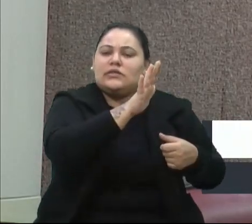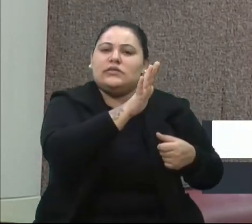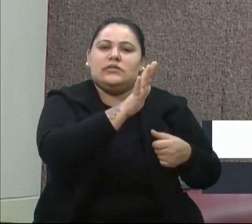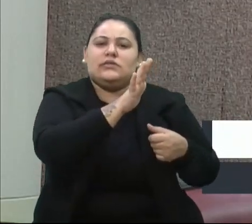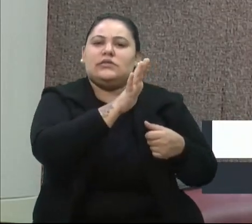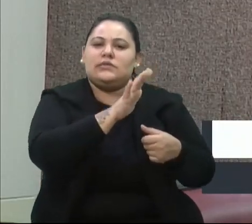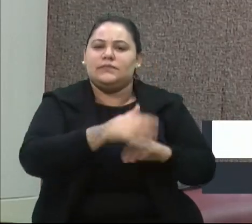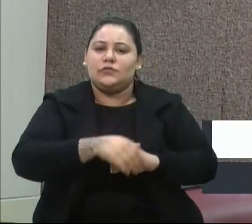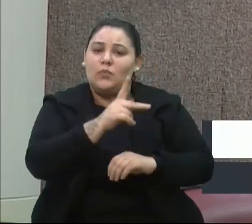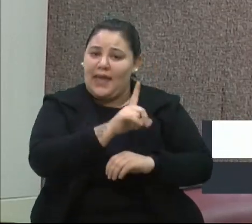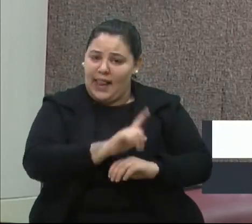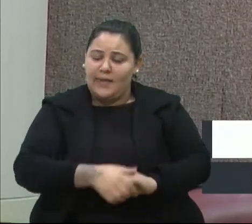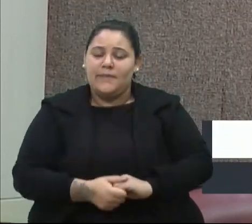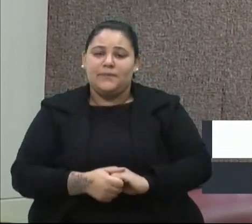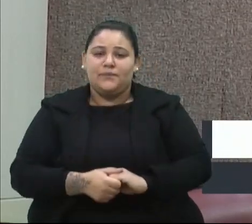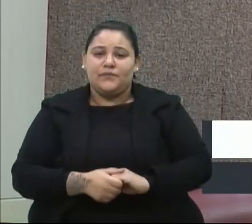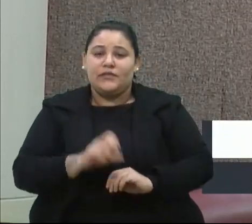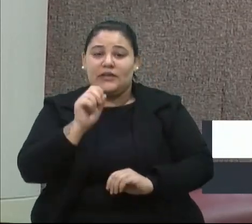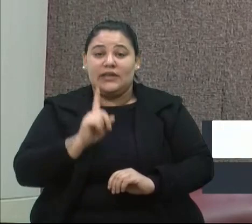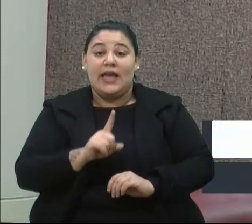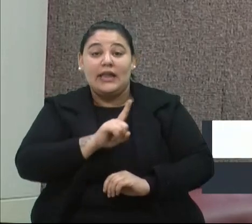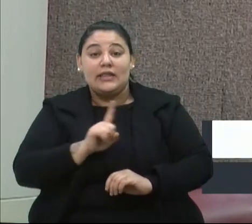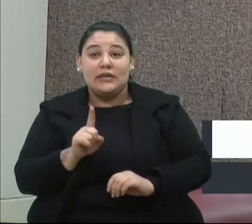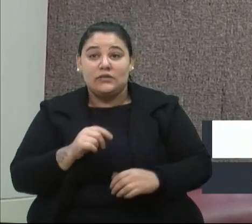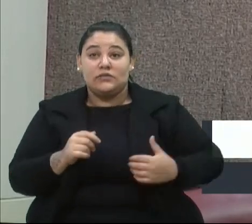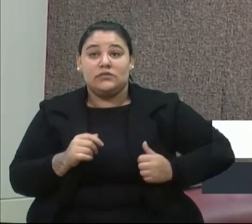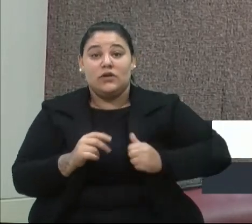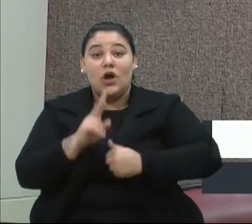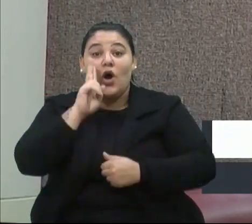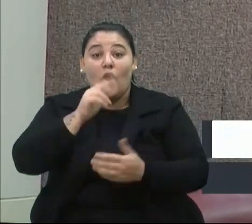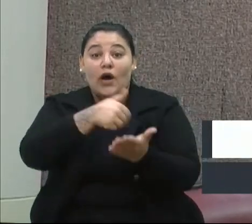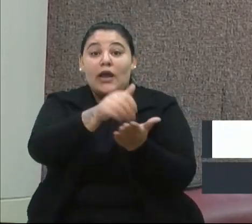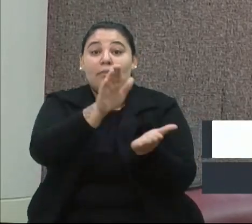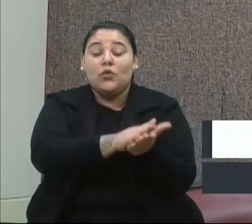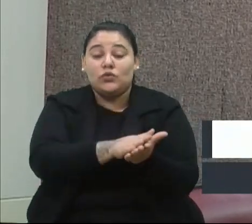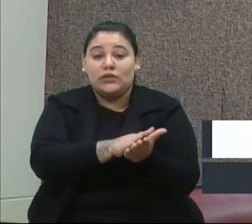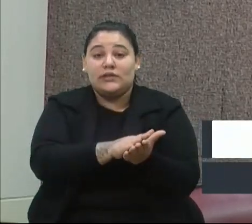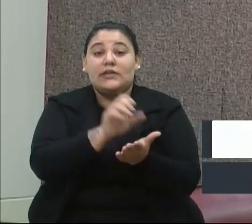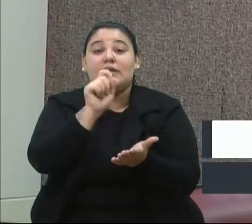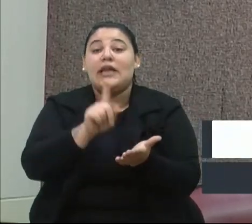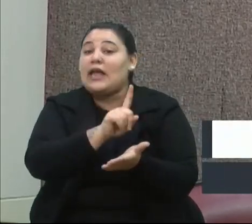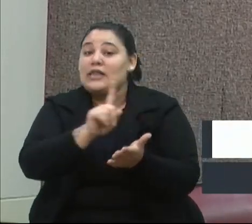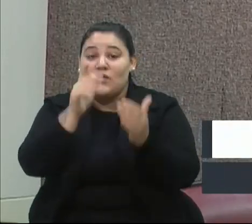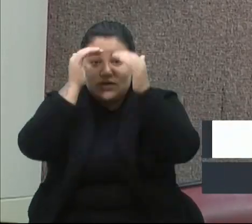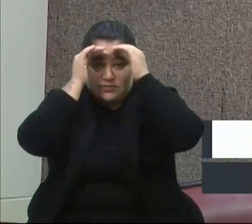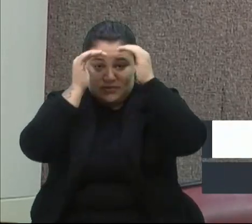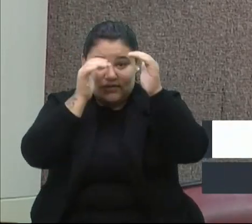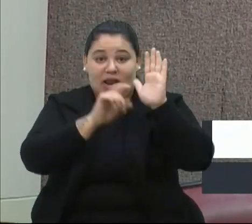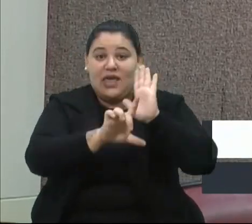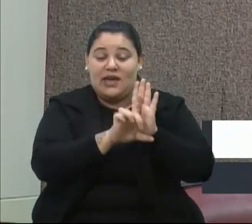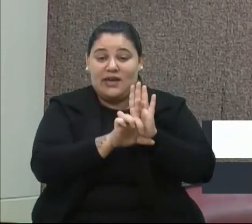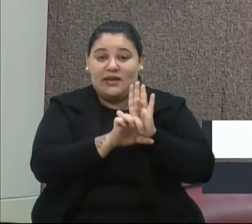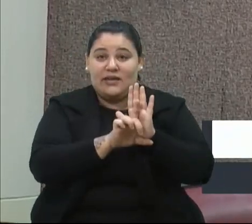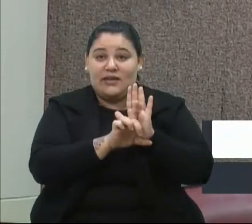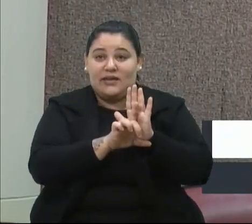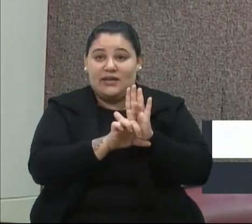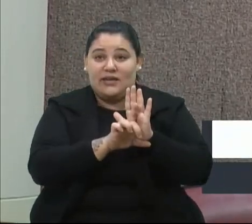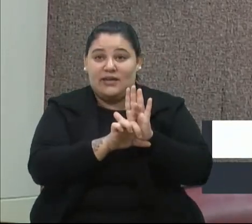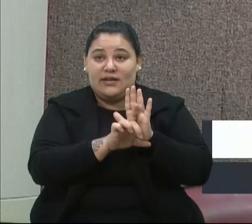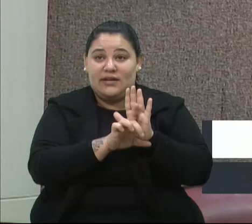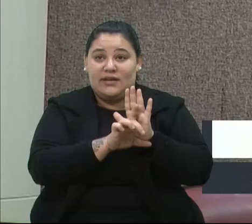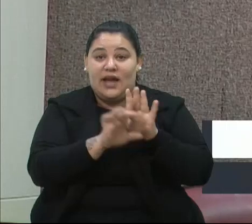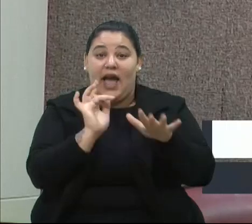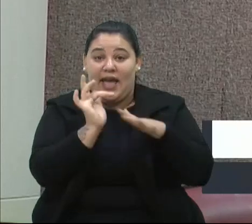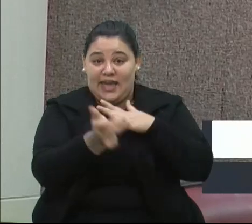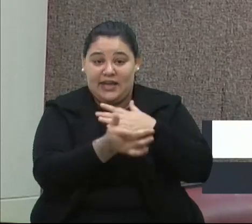pele. Quem não cumprir, olha a multa que o cidadão colocou. Quem não cumprir, a rede de